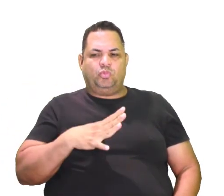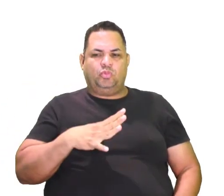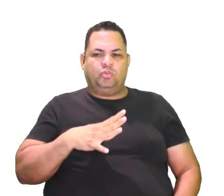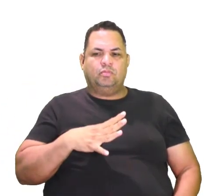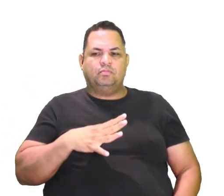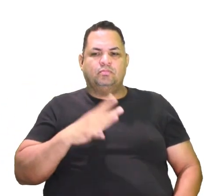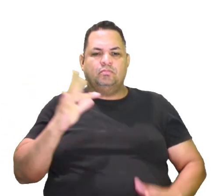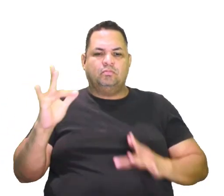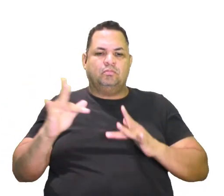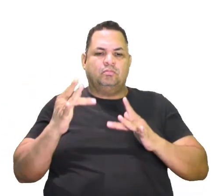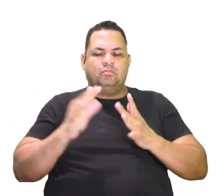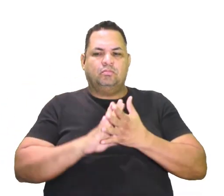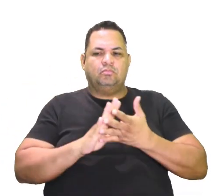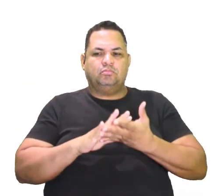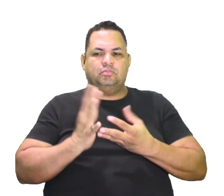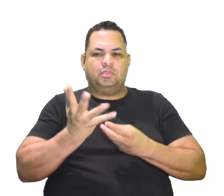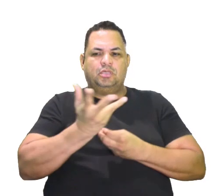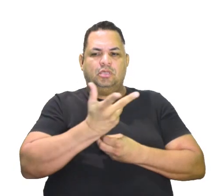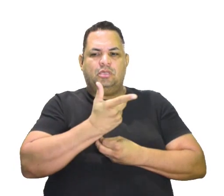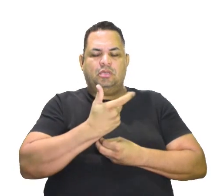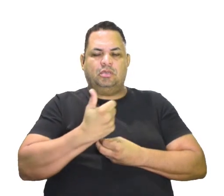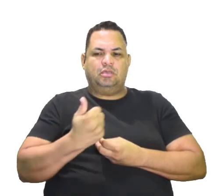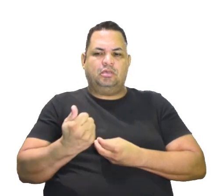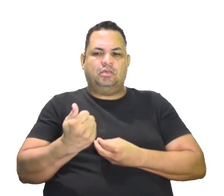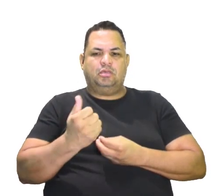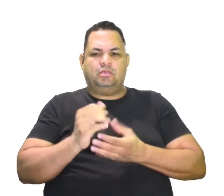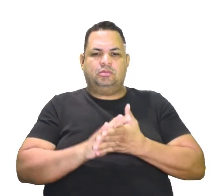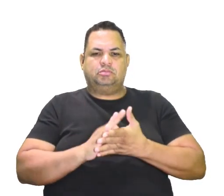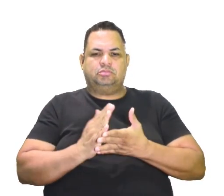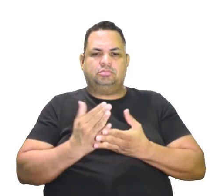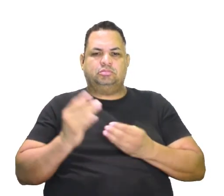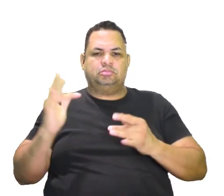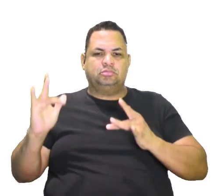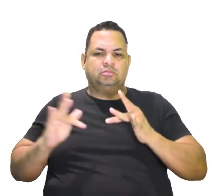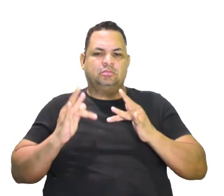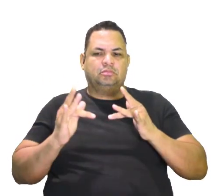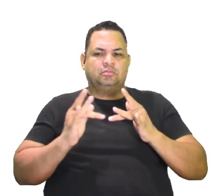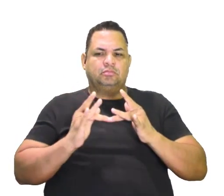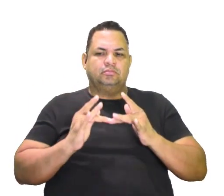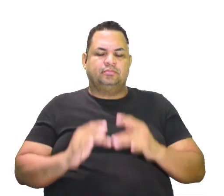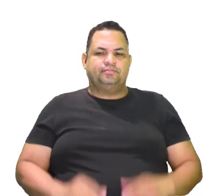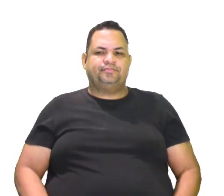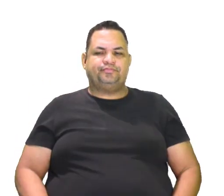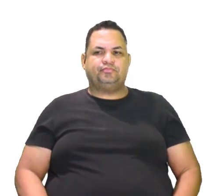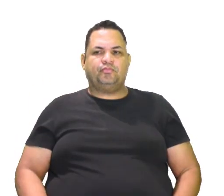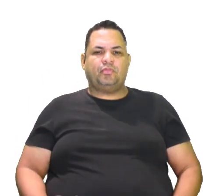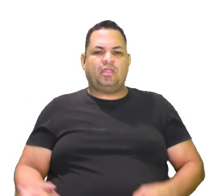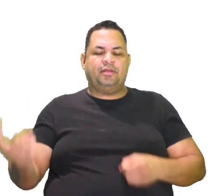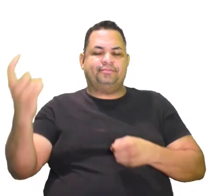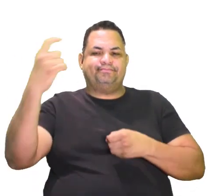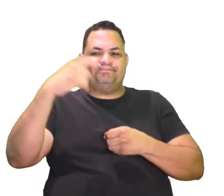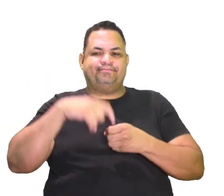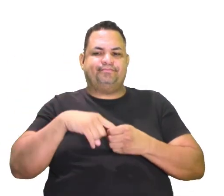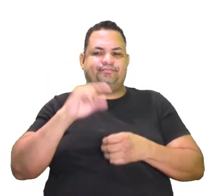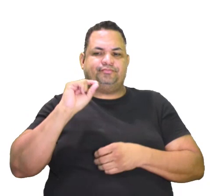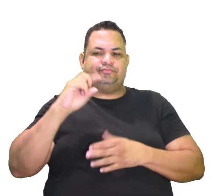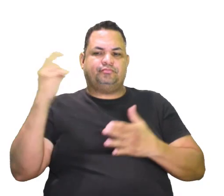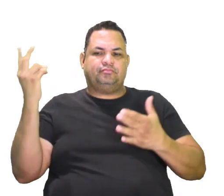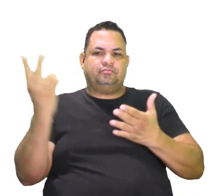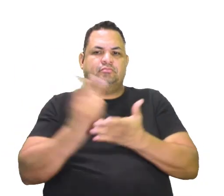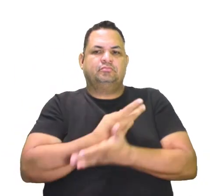tipo de arte clássica, né? O neoclassicismo. Por isso que é uma retomada ao que